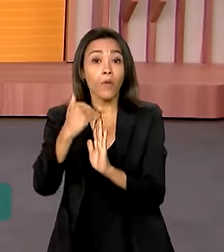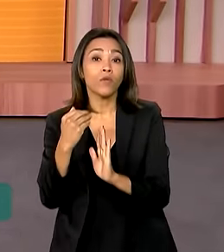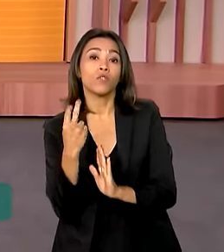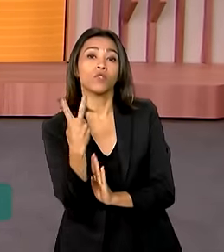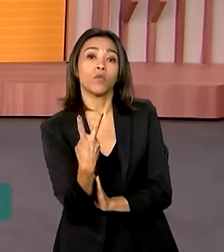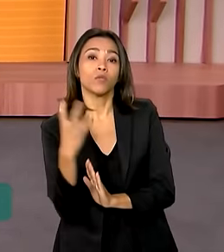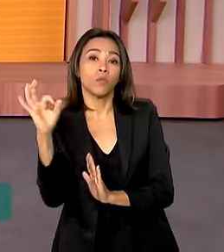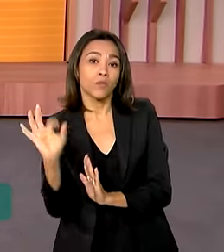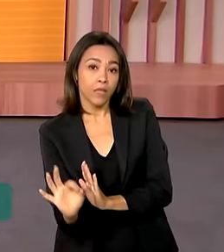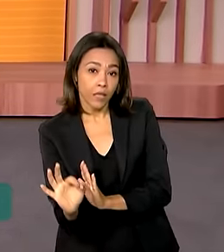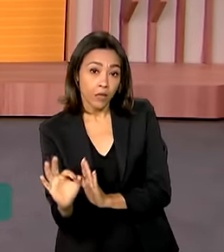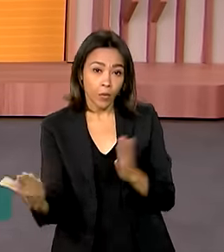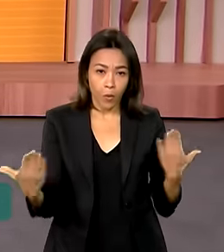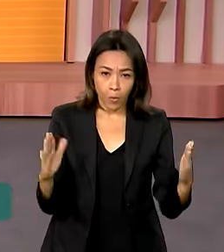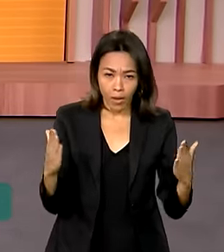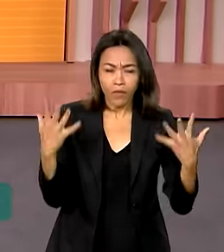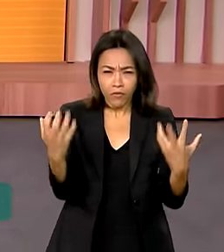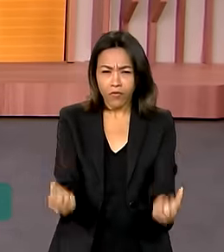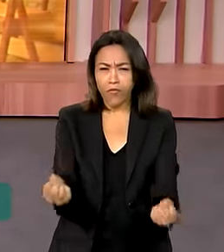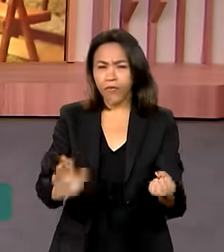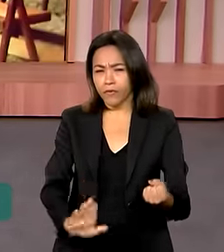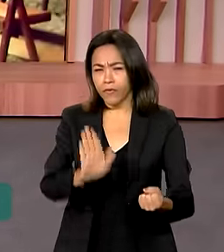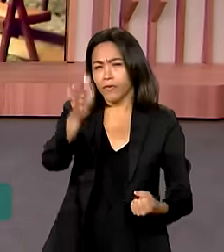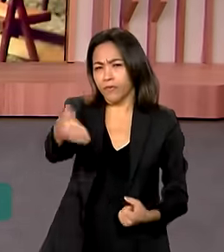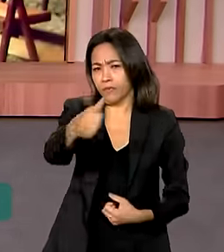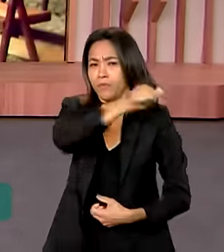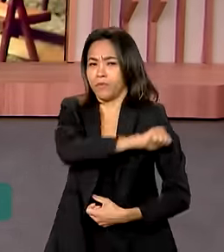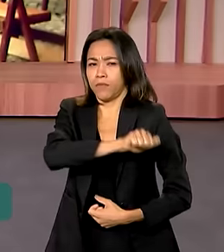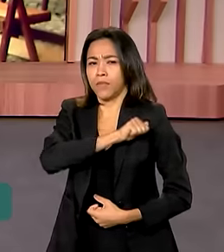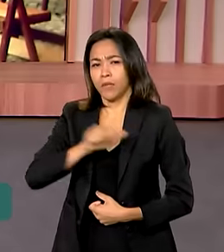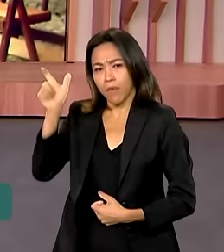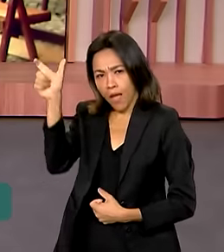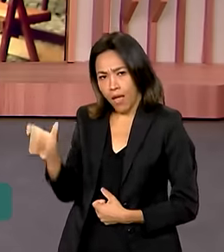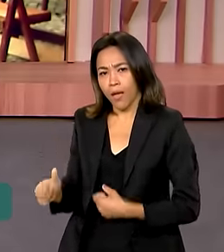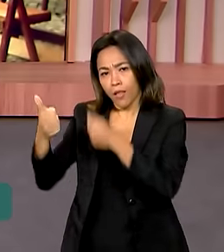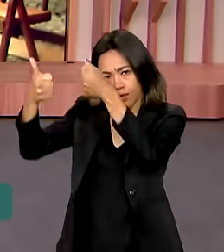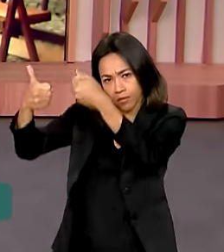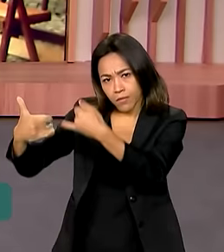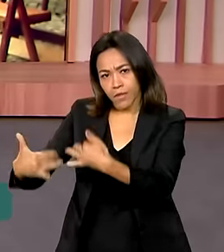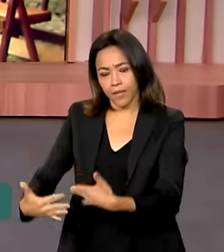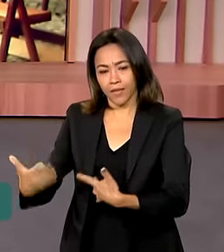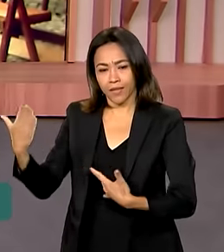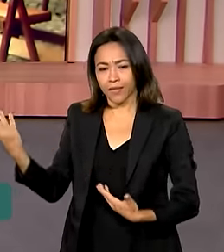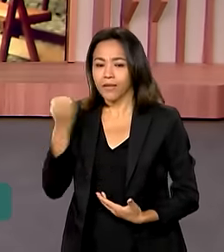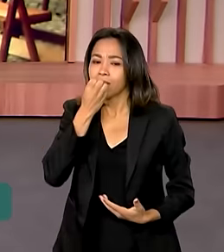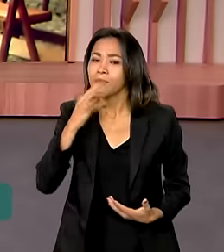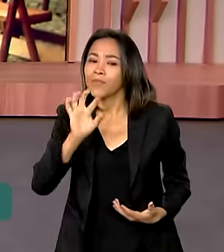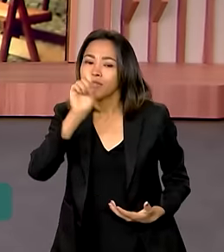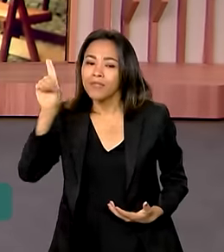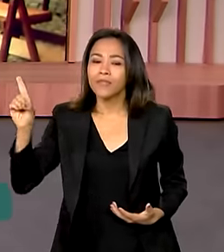período do ano anterior. Vamos ao Rio de Janeiro. Flávia Grossi tem uns detalhes para a gente. Bom dia, Flávia.